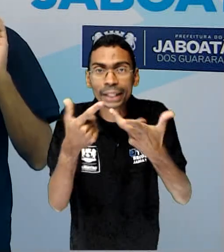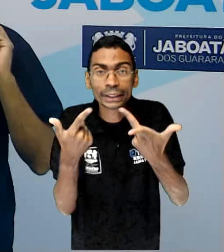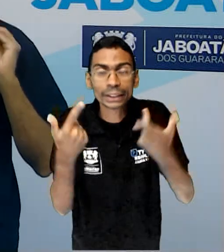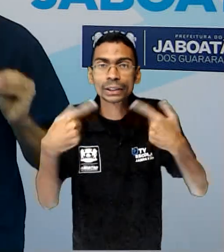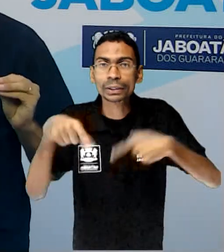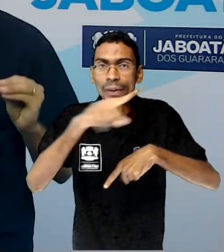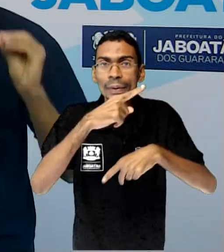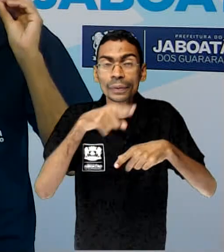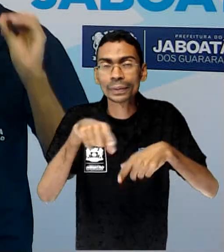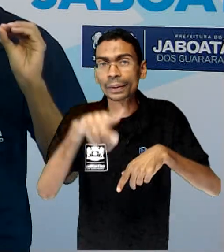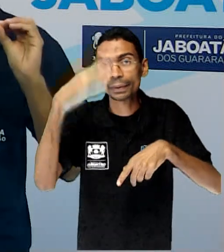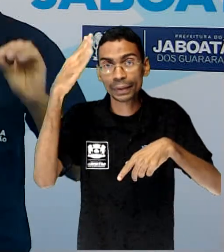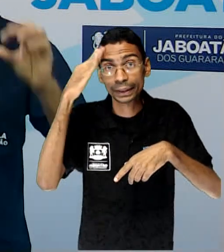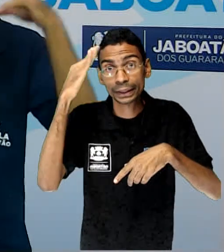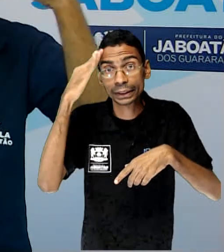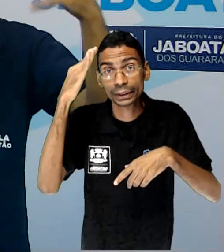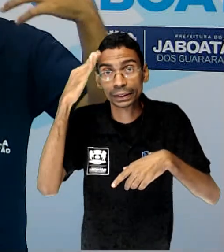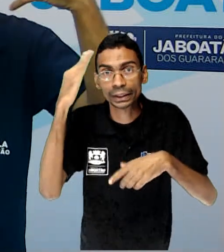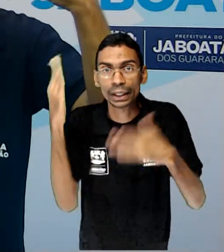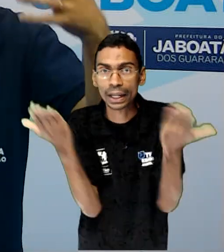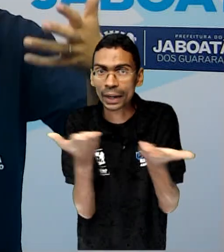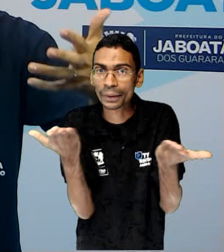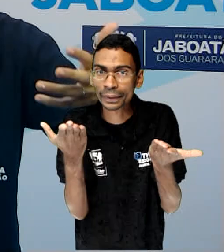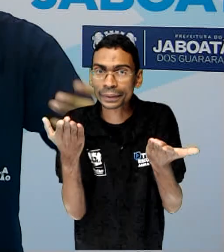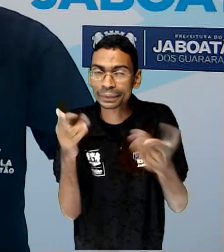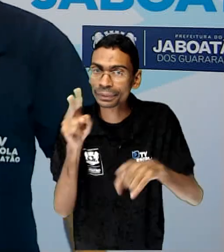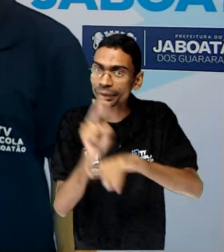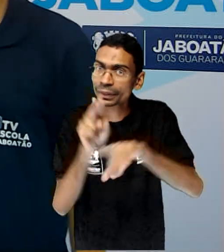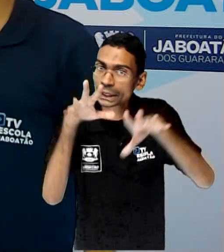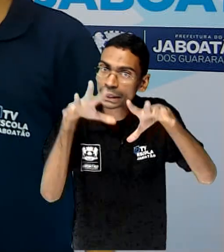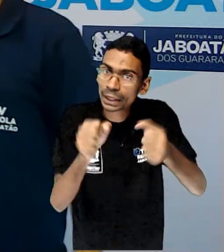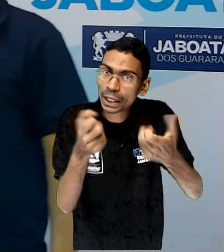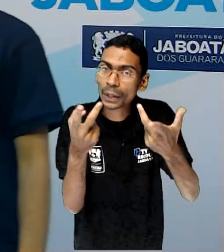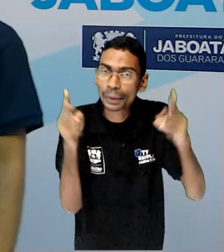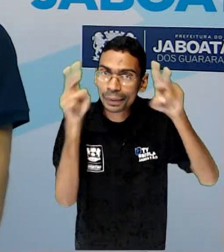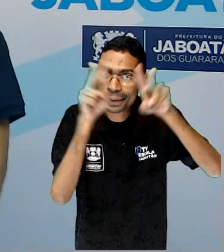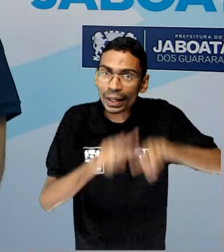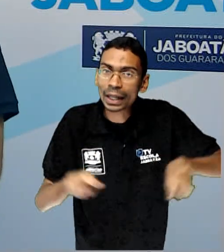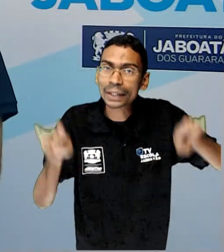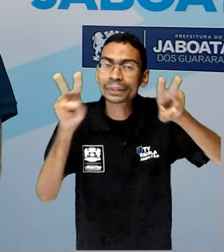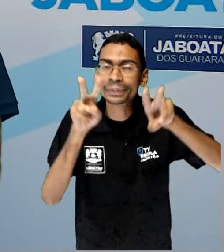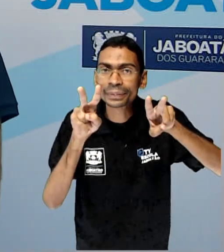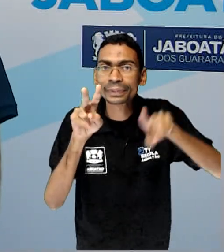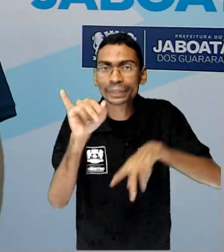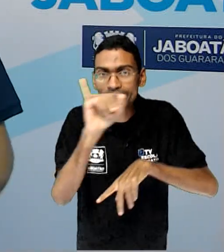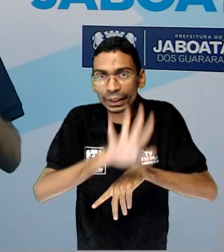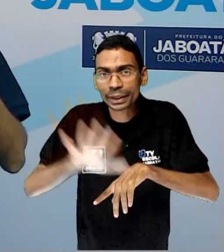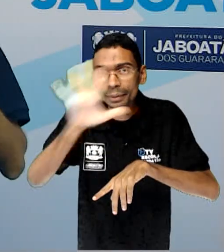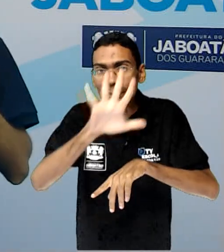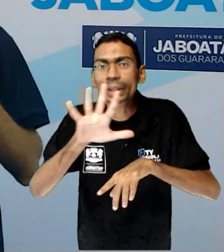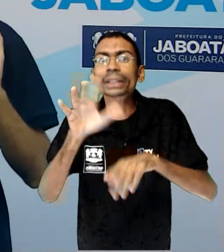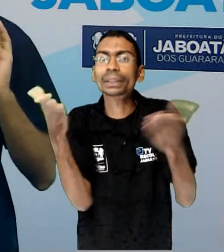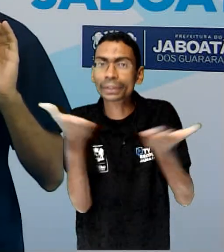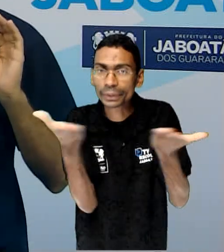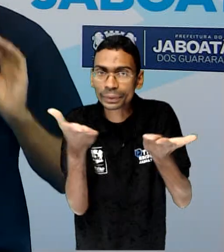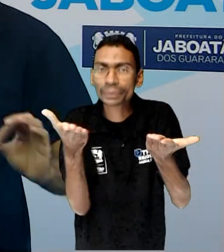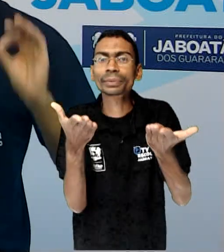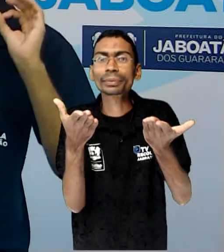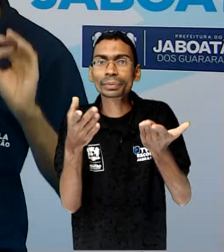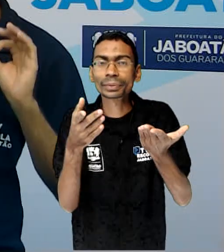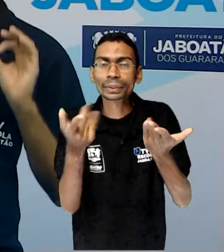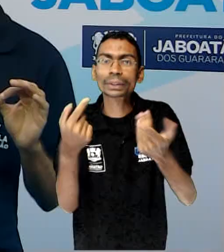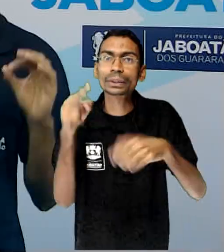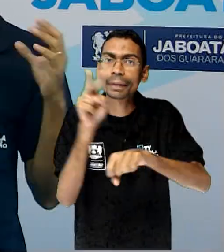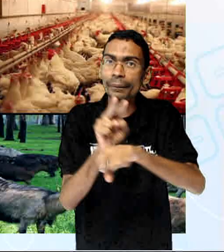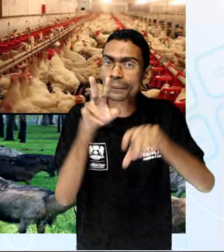gente vai entender agora o que é pecuária, olhando essa imagem aqui. Vamos ver, Pecuária, gente, é